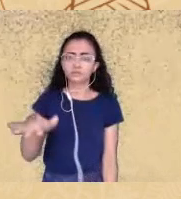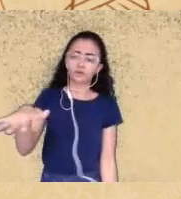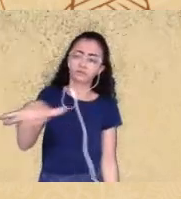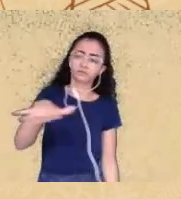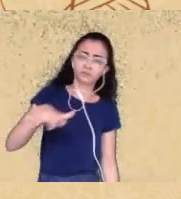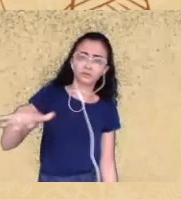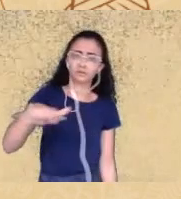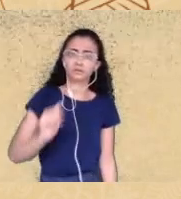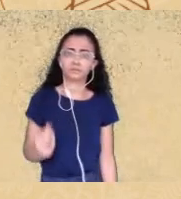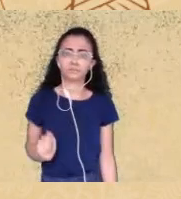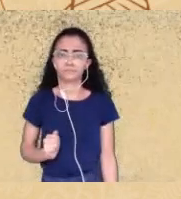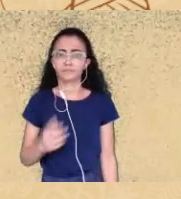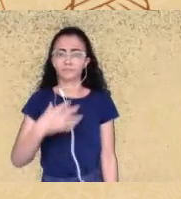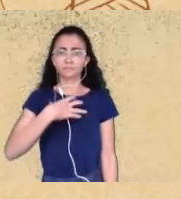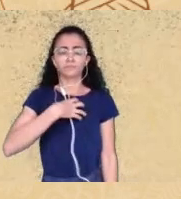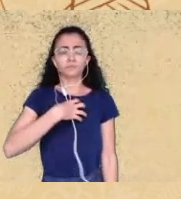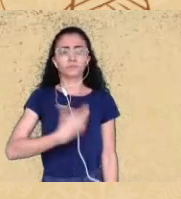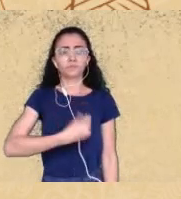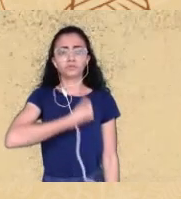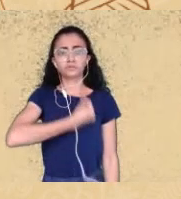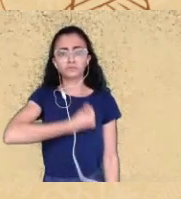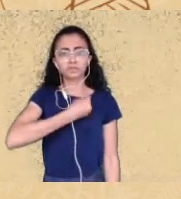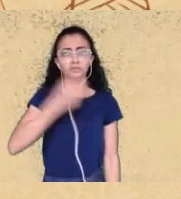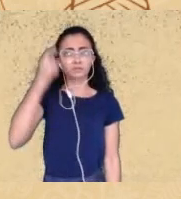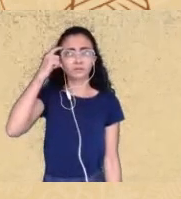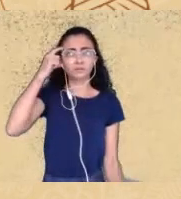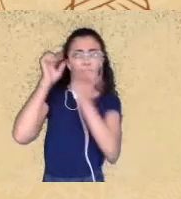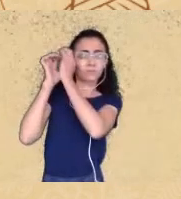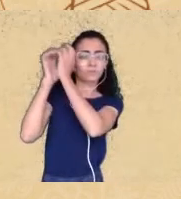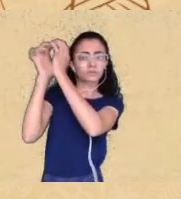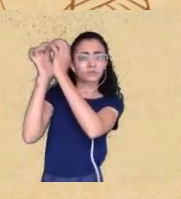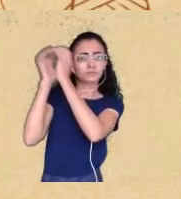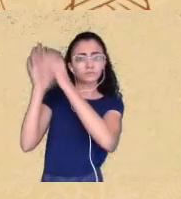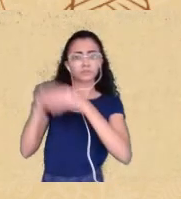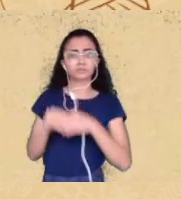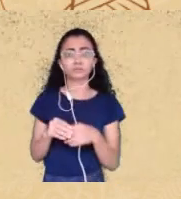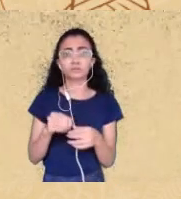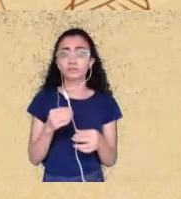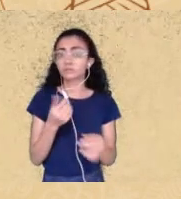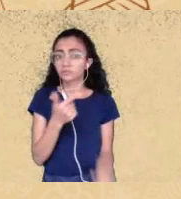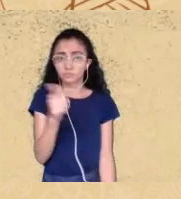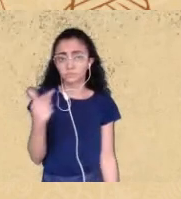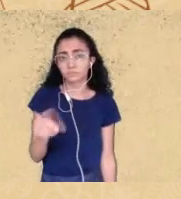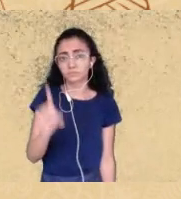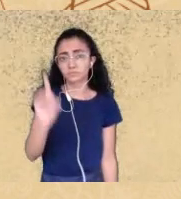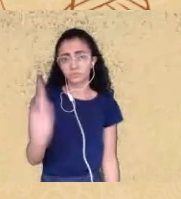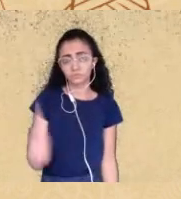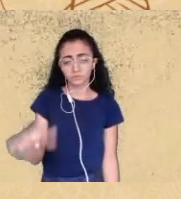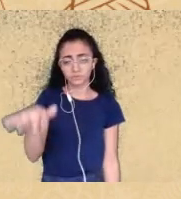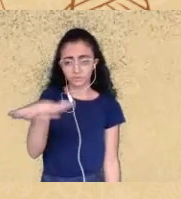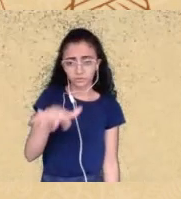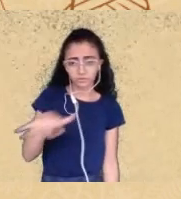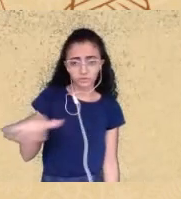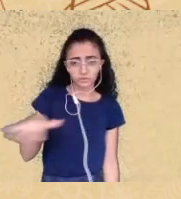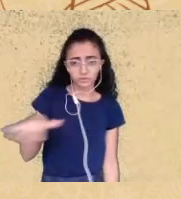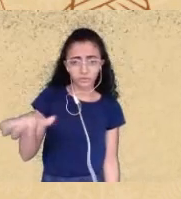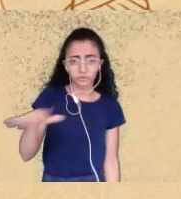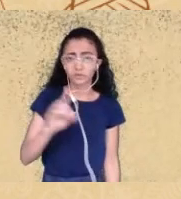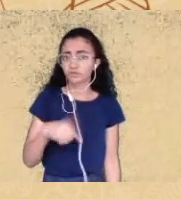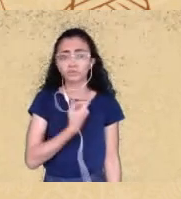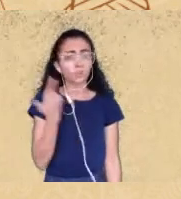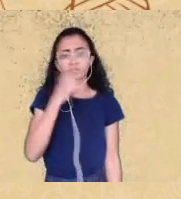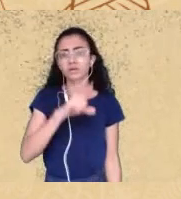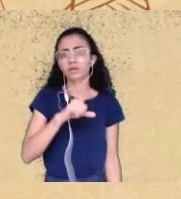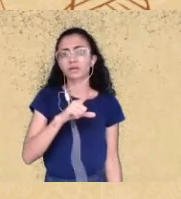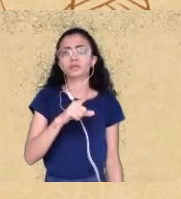vida que o pensamento se constrói então sem o direito à terra não é possível a gente manter nossas línguas nossos costumes nossos modos